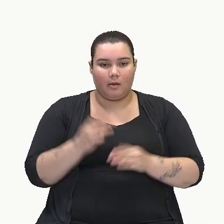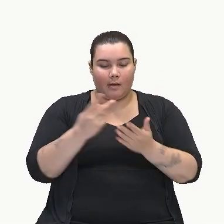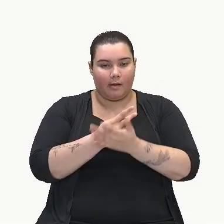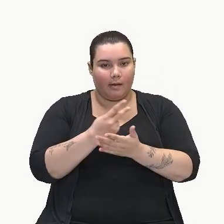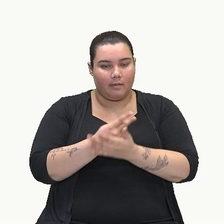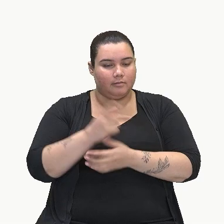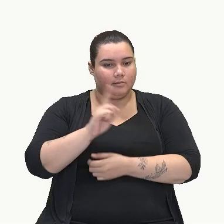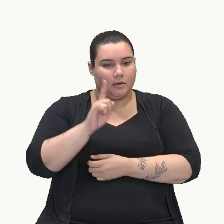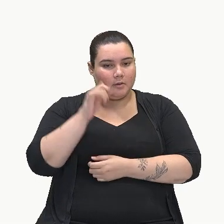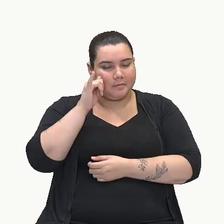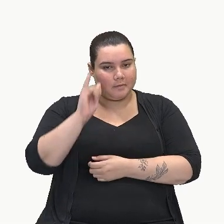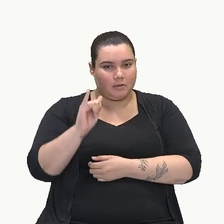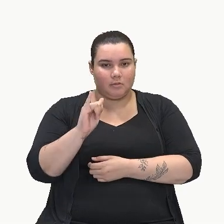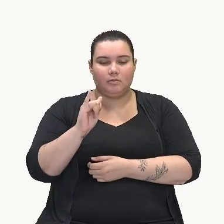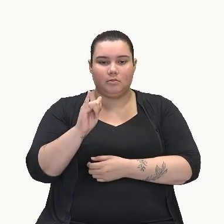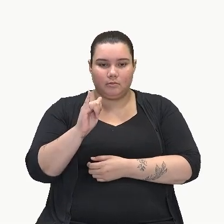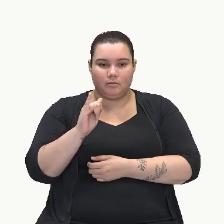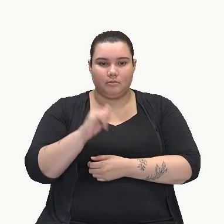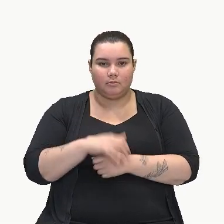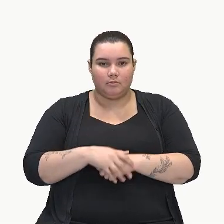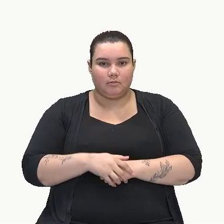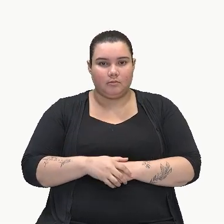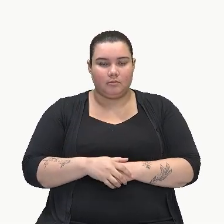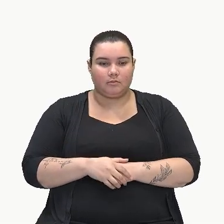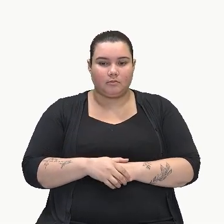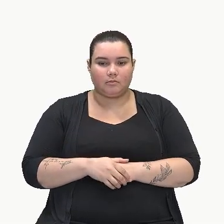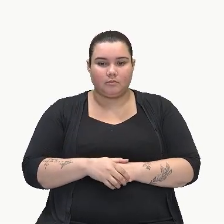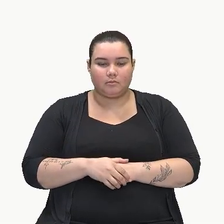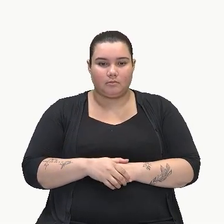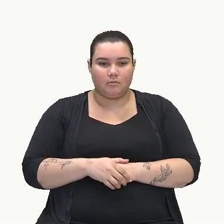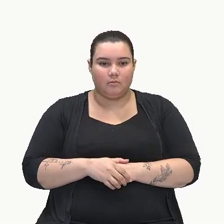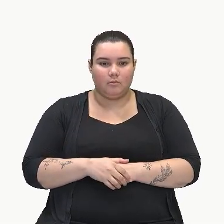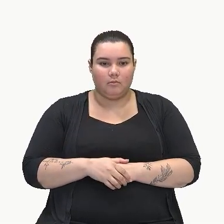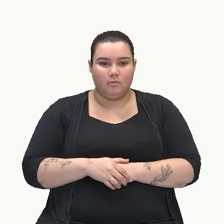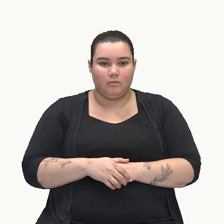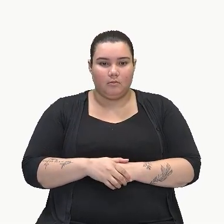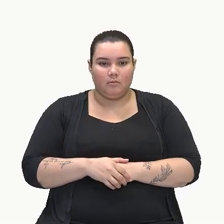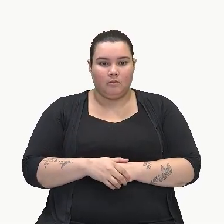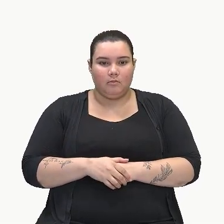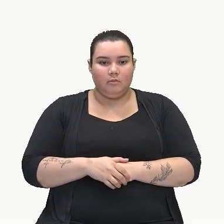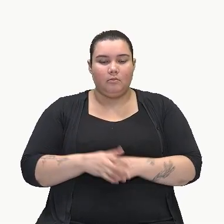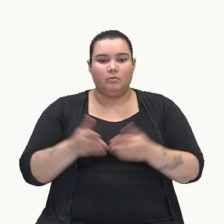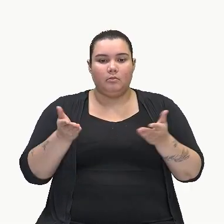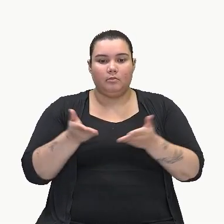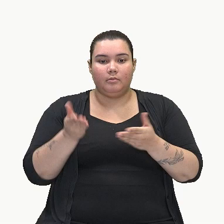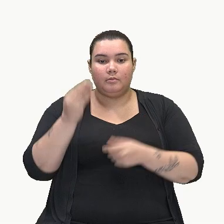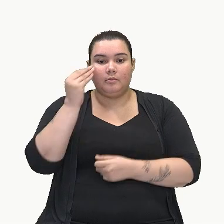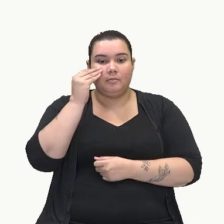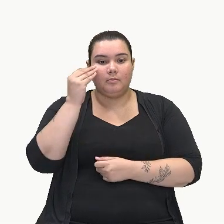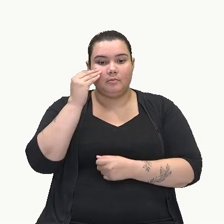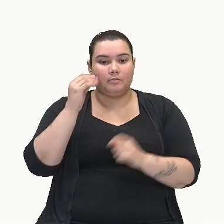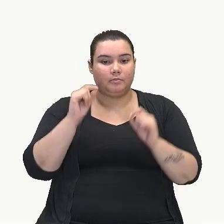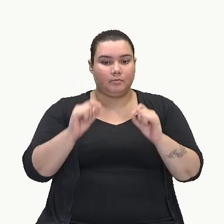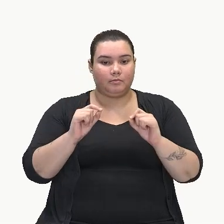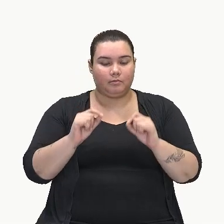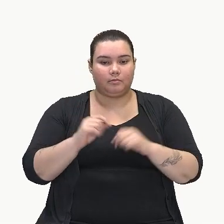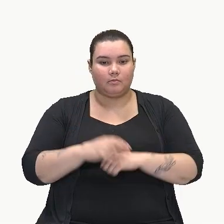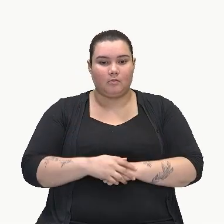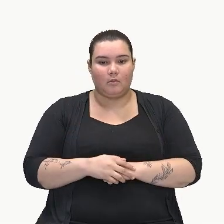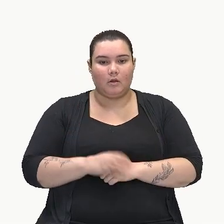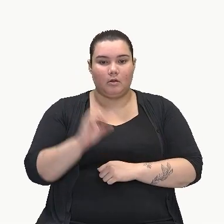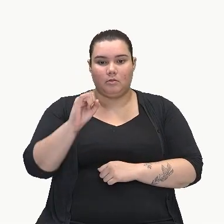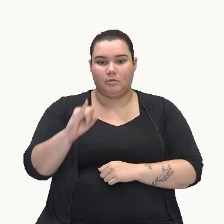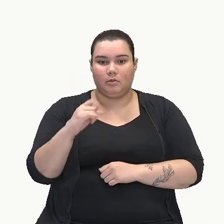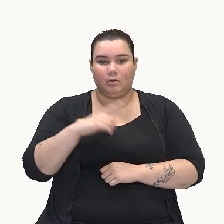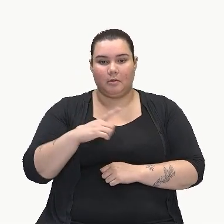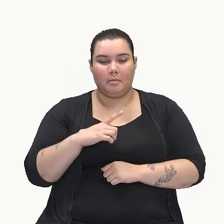nada, né? Não se perderem aí na hora do cálculo. E agora a gente vai olhar aqui e vamos verificar se a gente tem